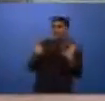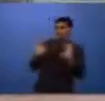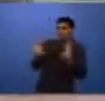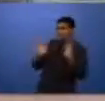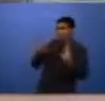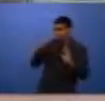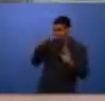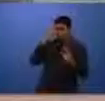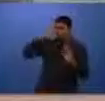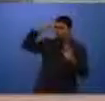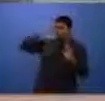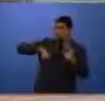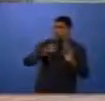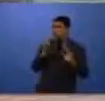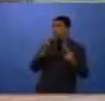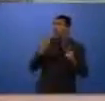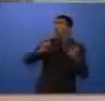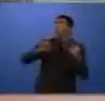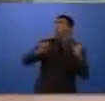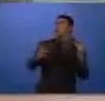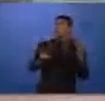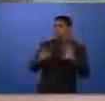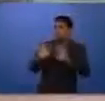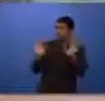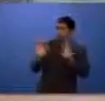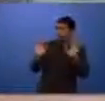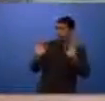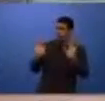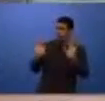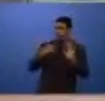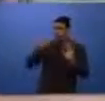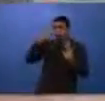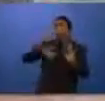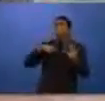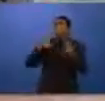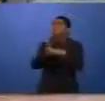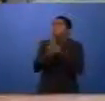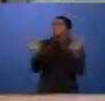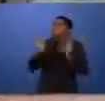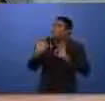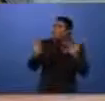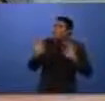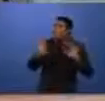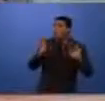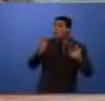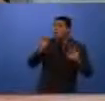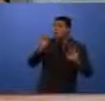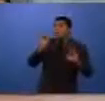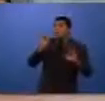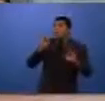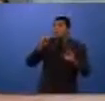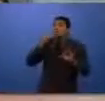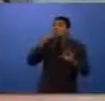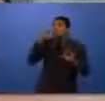Os dados do denunciante, os dados daquela pessoa que liga e denuncia para o 8-1 nem sequer são perguntados. O nos interessa é justamente a